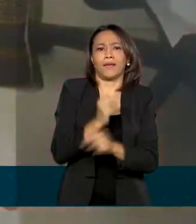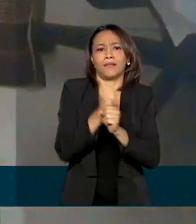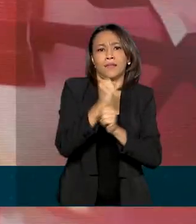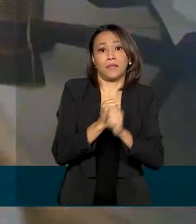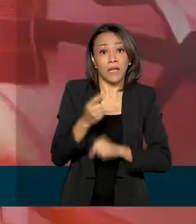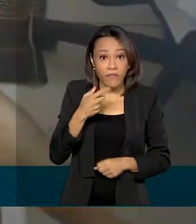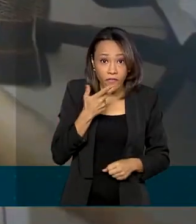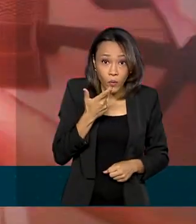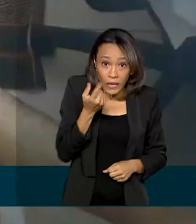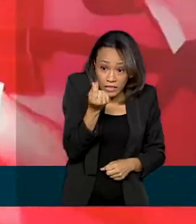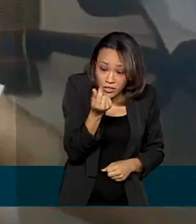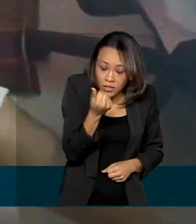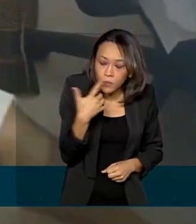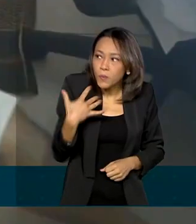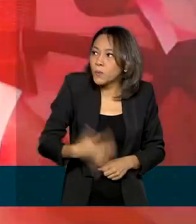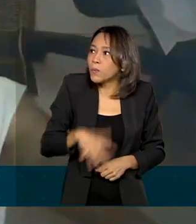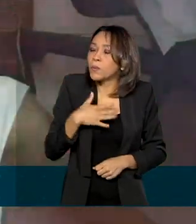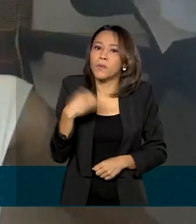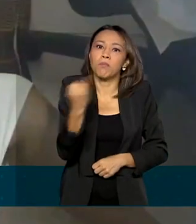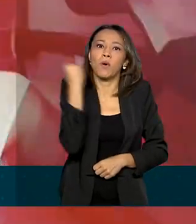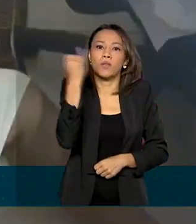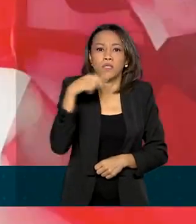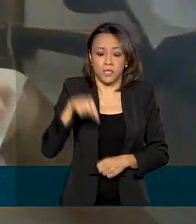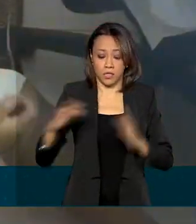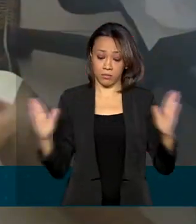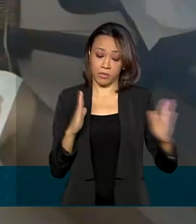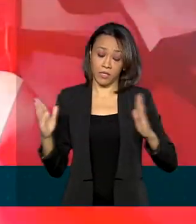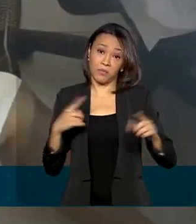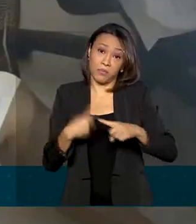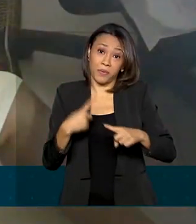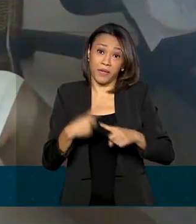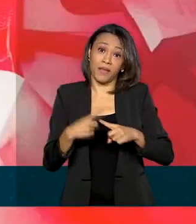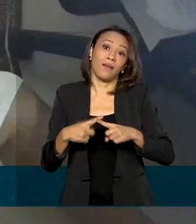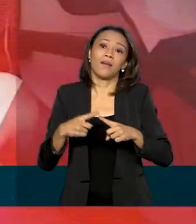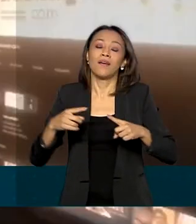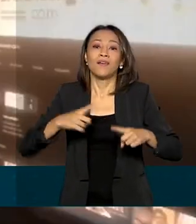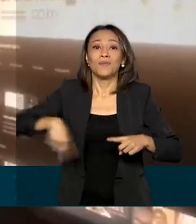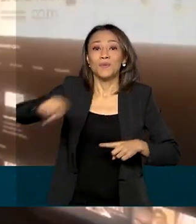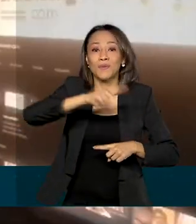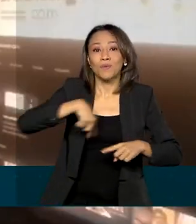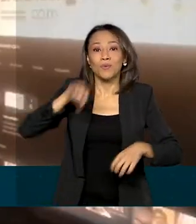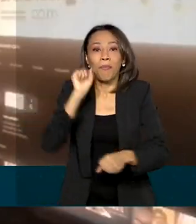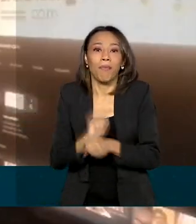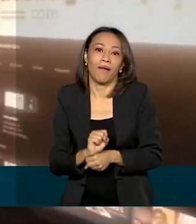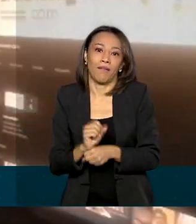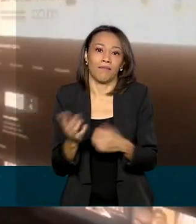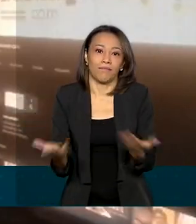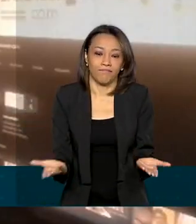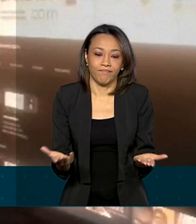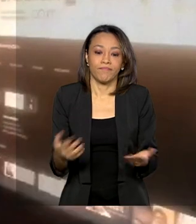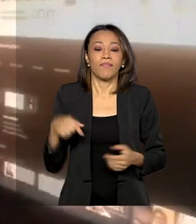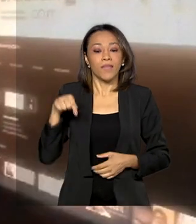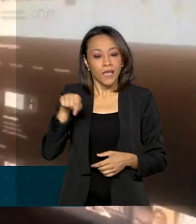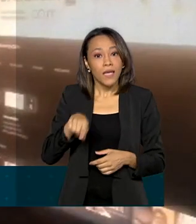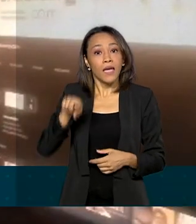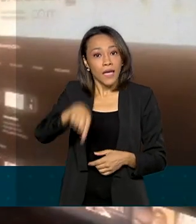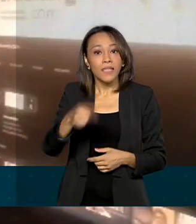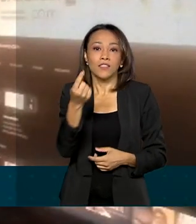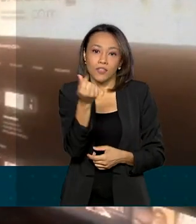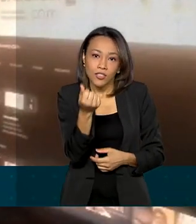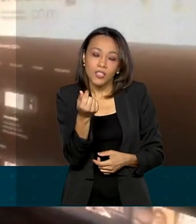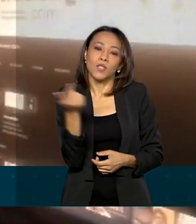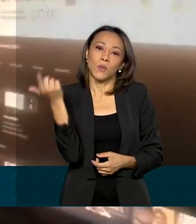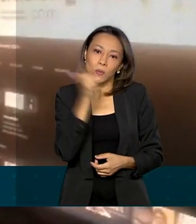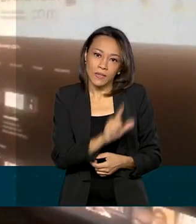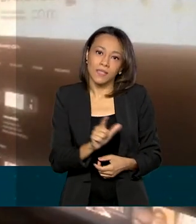importantes nesse período em que o setor está praticamente parado. Esse recurso realmente seja aplicado, que chegue realmente